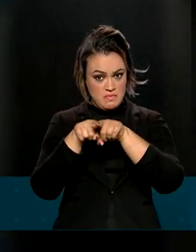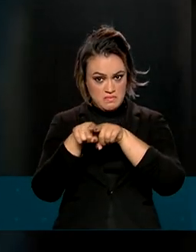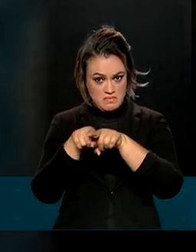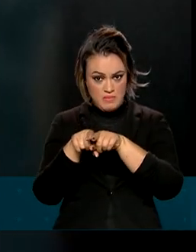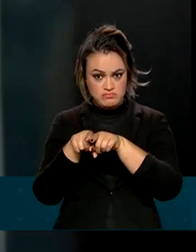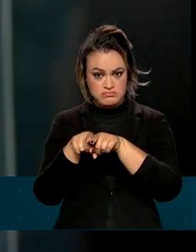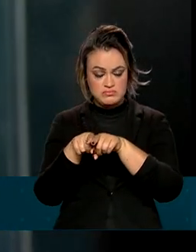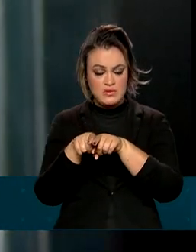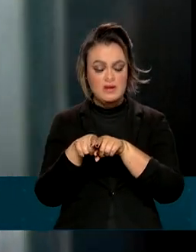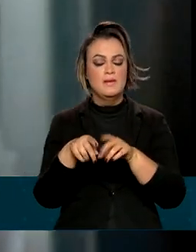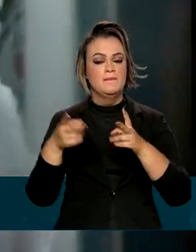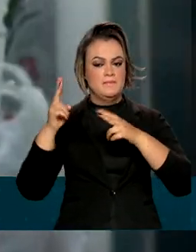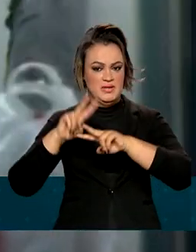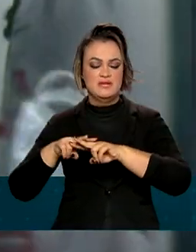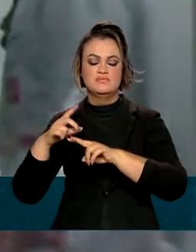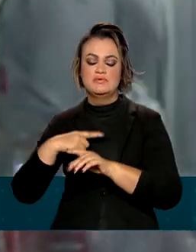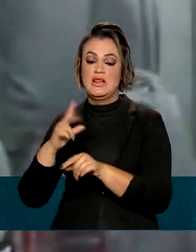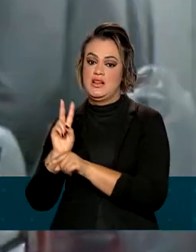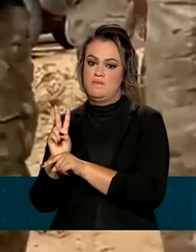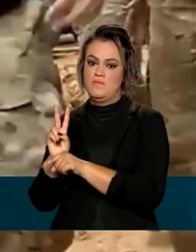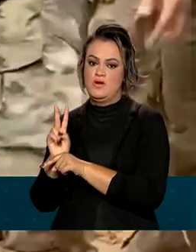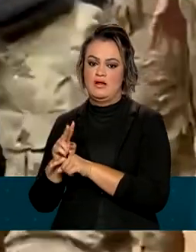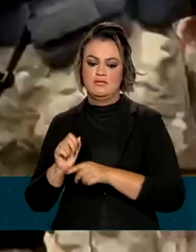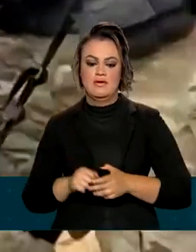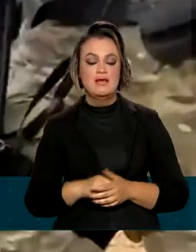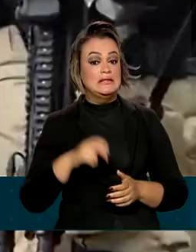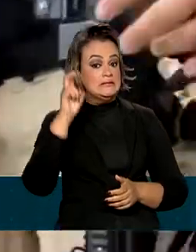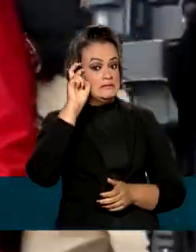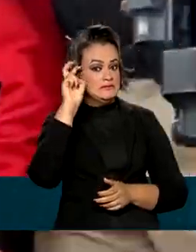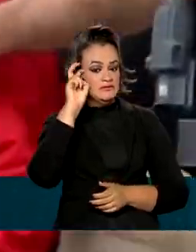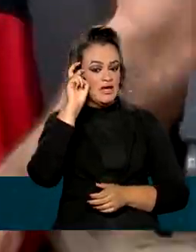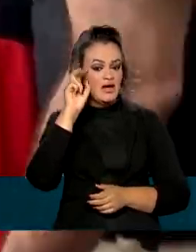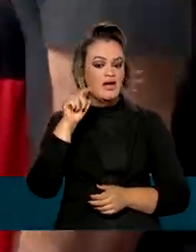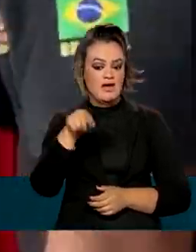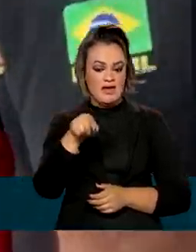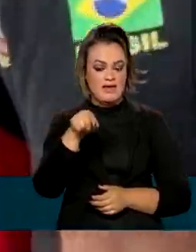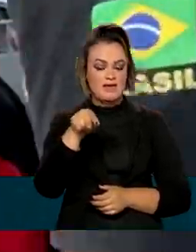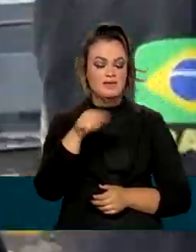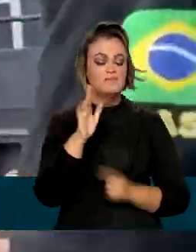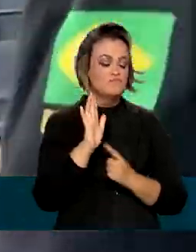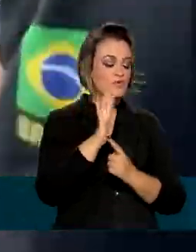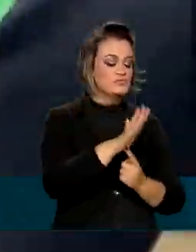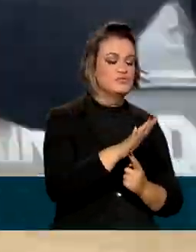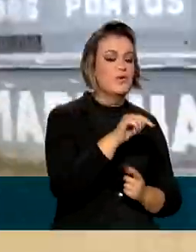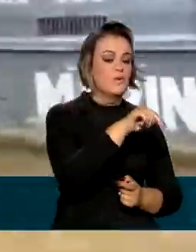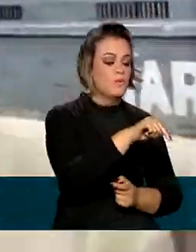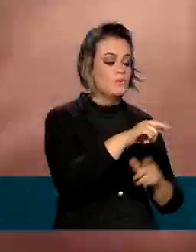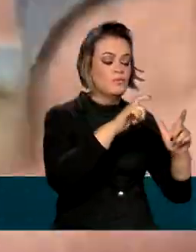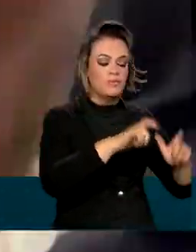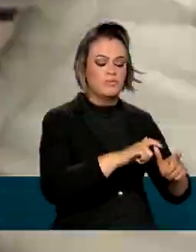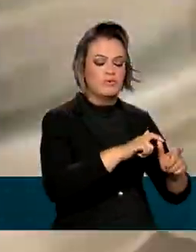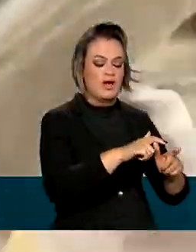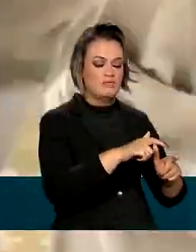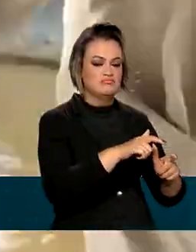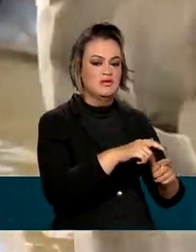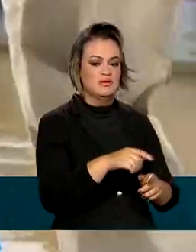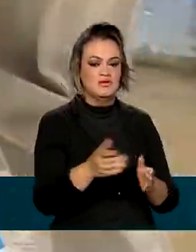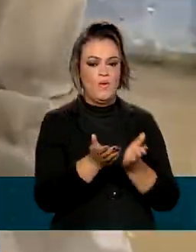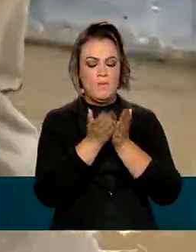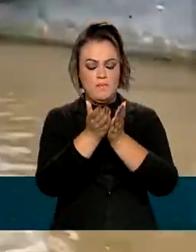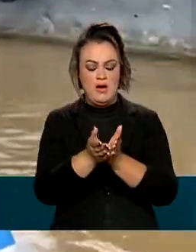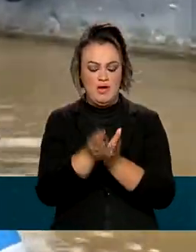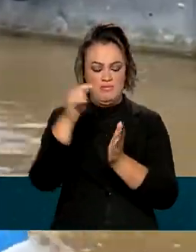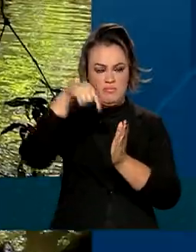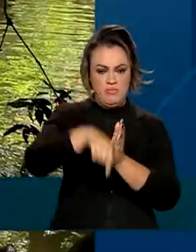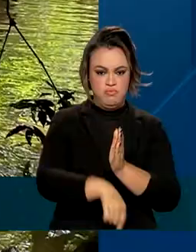Costa de Oliveira, estão presos temporariamente. Nesta quinta-feira, Amarildo mostrou o local do crime, disse que afundou o barco das